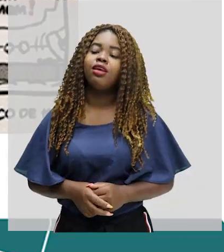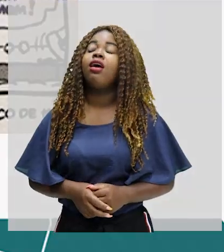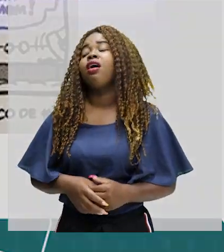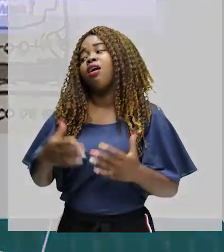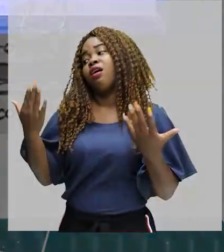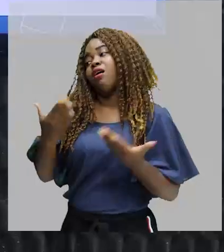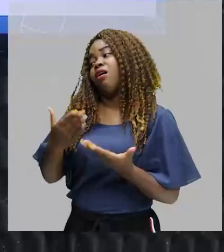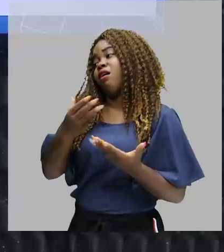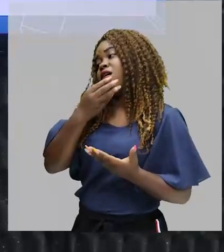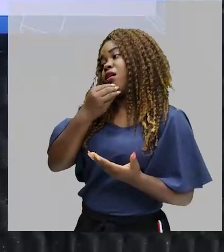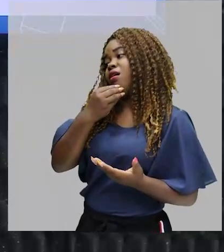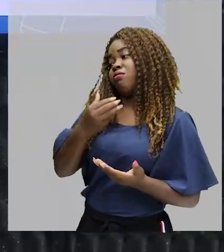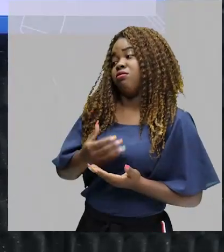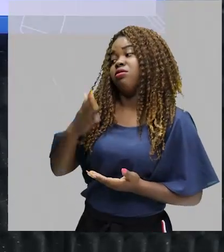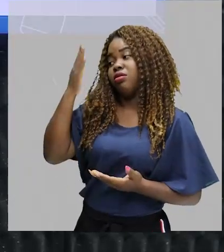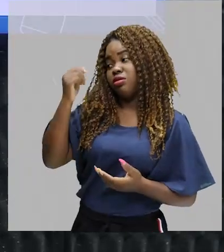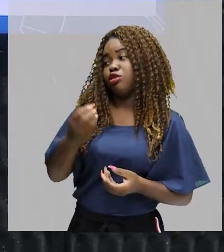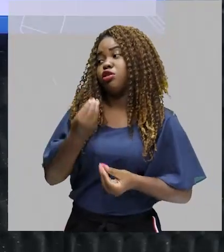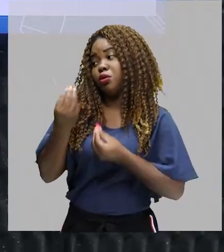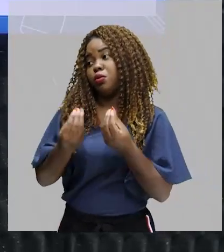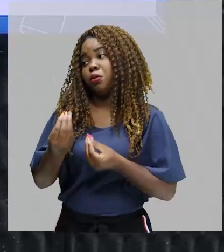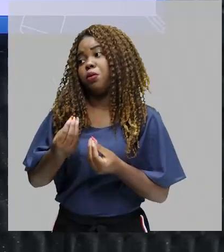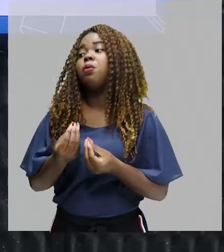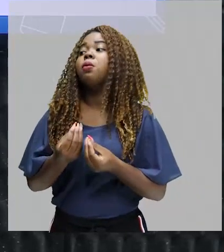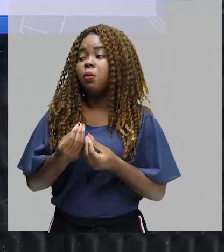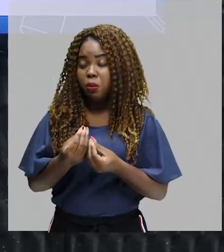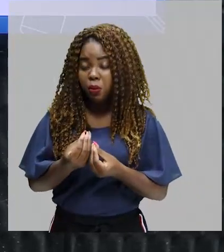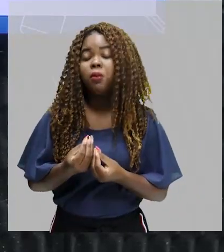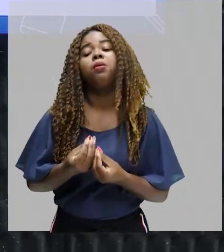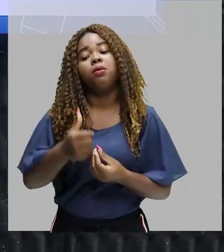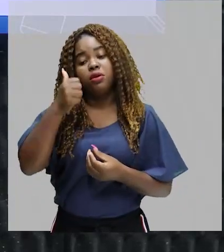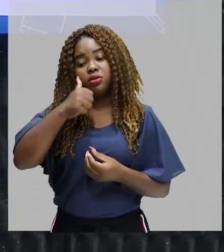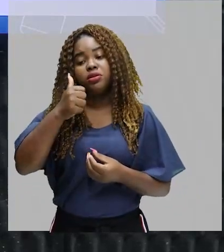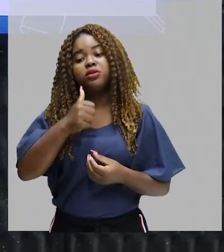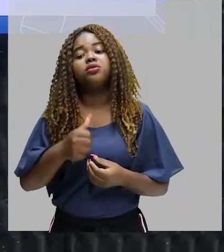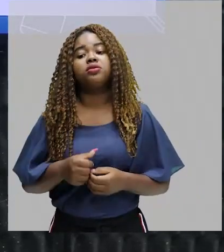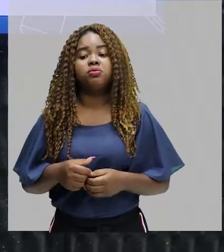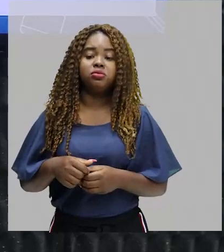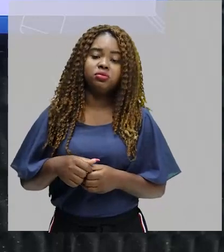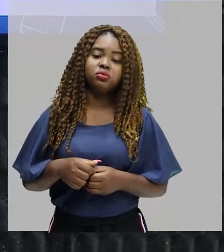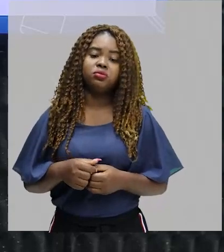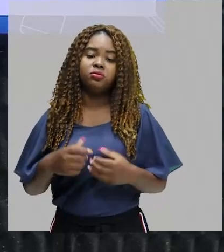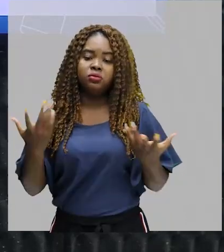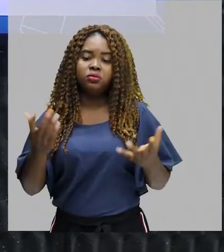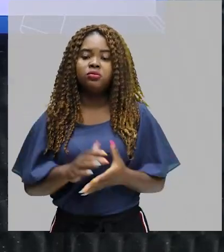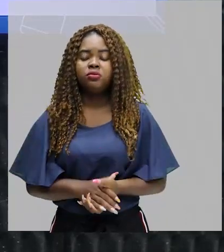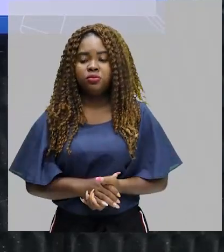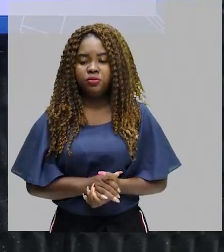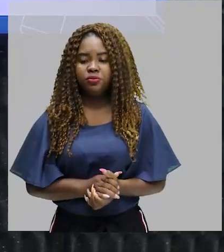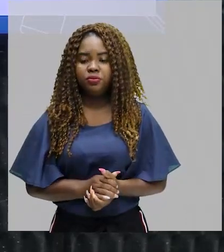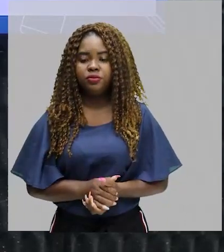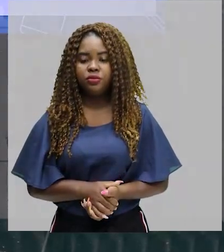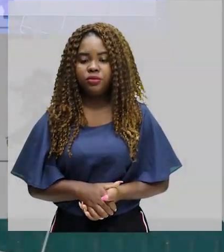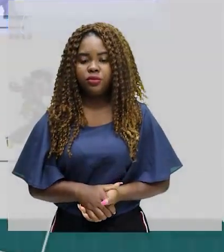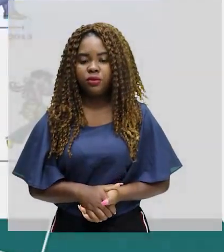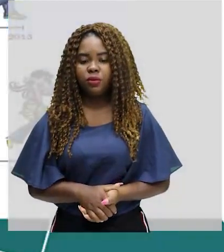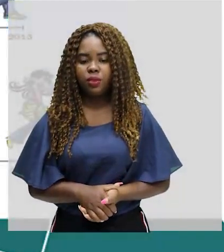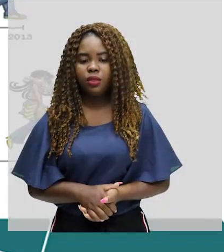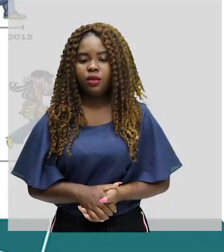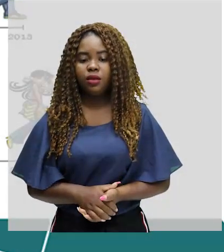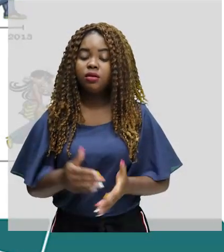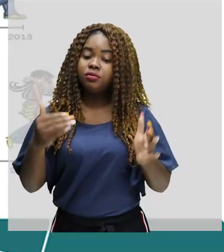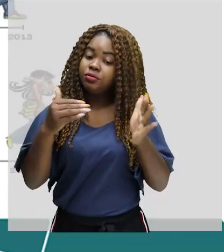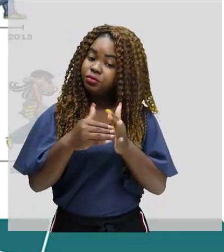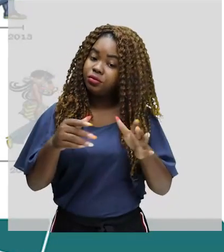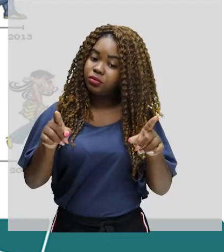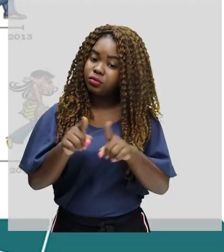mulheres podem desequilibrar um homem. Agora ele sabe como as mulheres podem desequilibrar um homem. E por